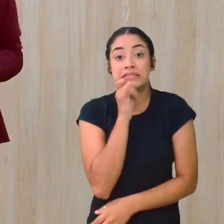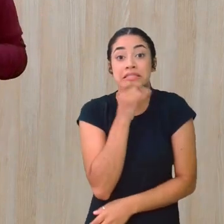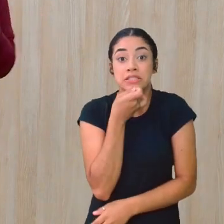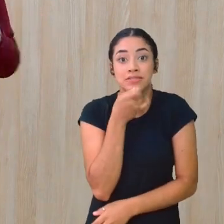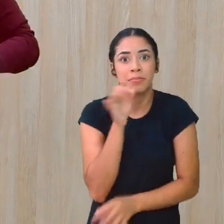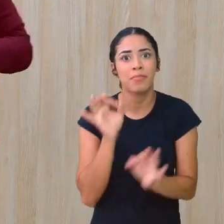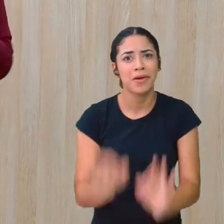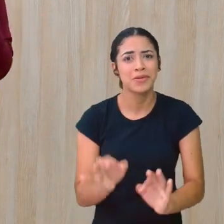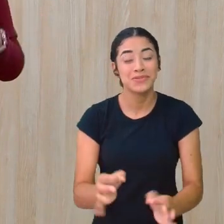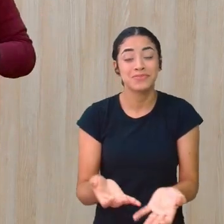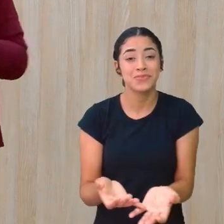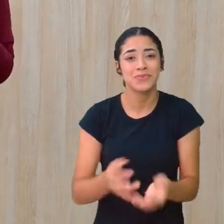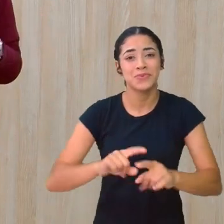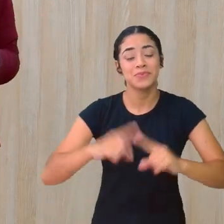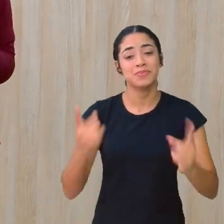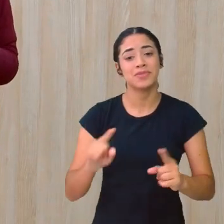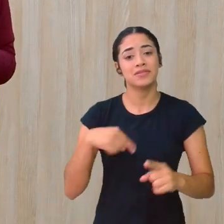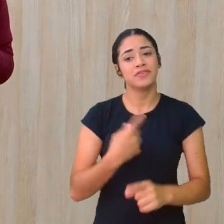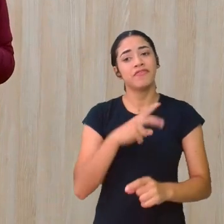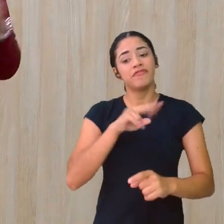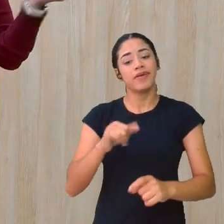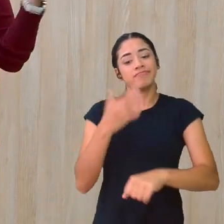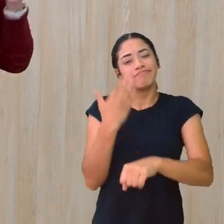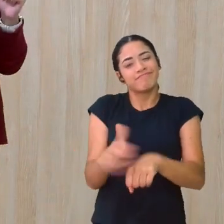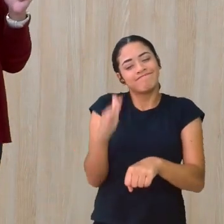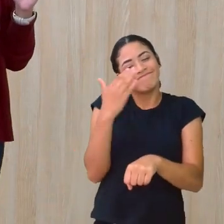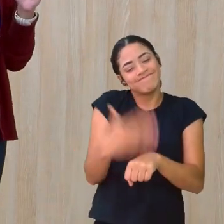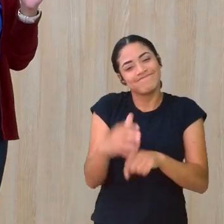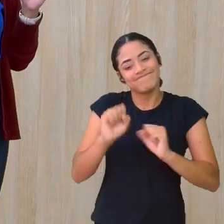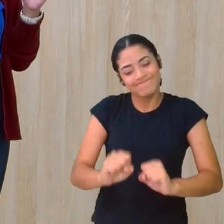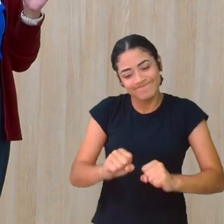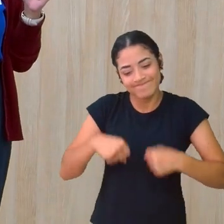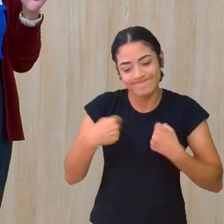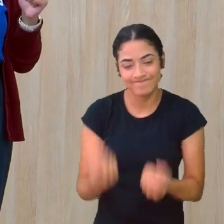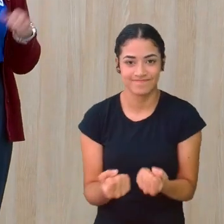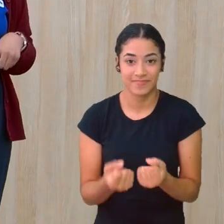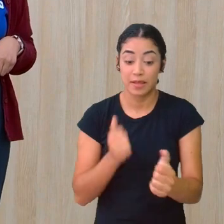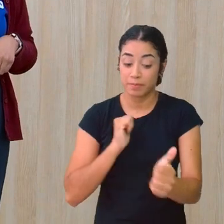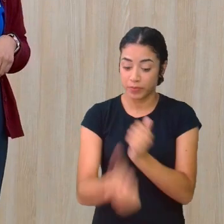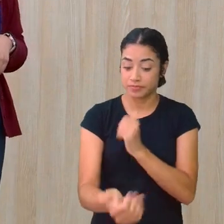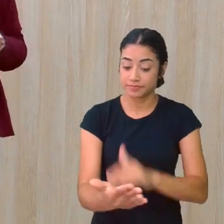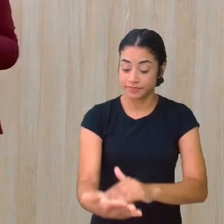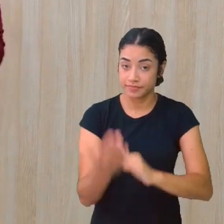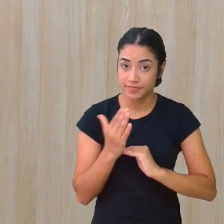só Mas isso é uma coisa Que a gente vai trabalhando Os esportes ajudam Muito a gente Nisso